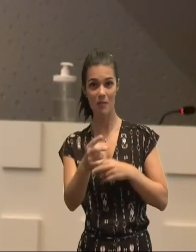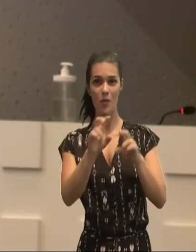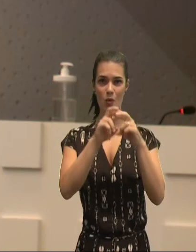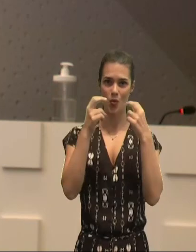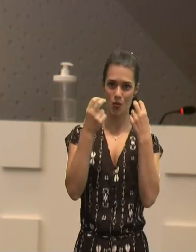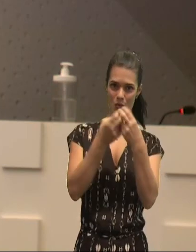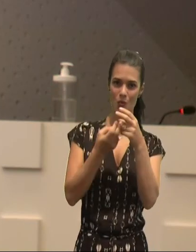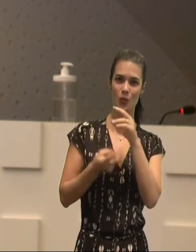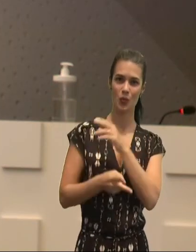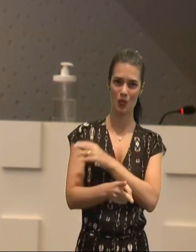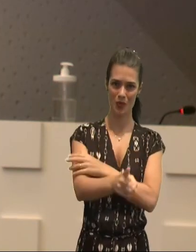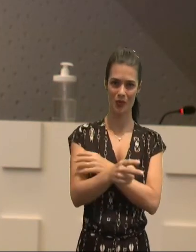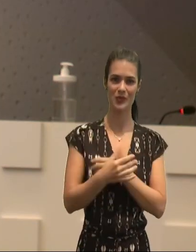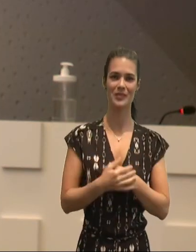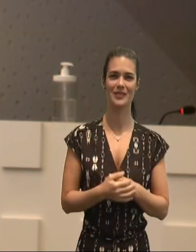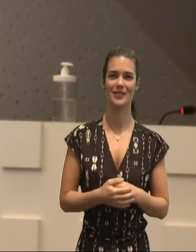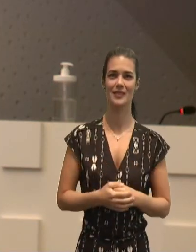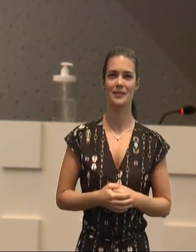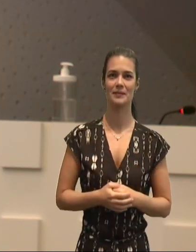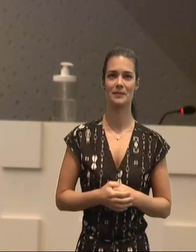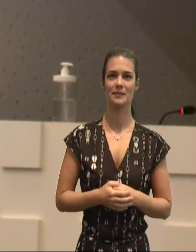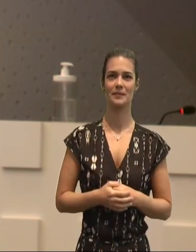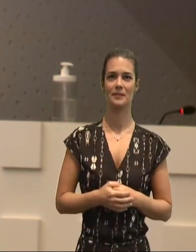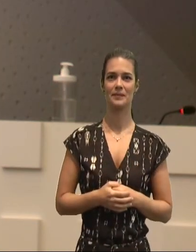transmissão, do culto,